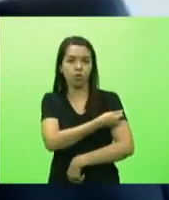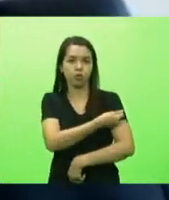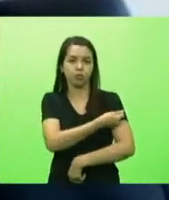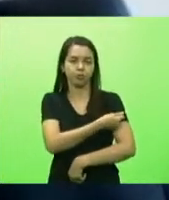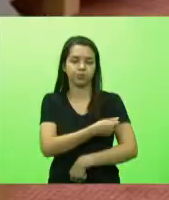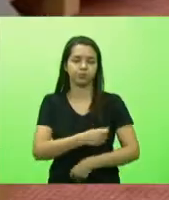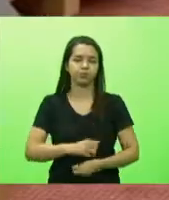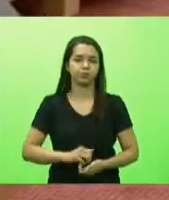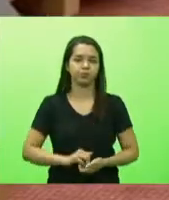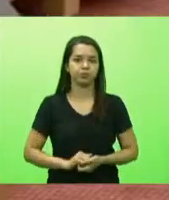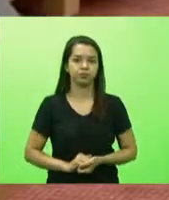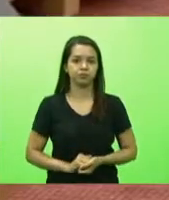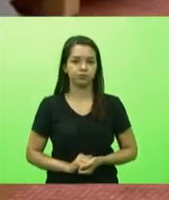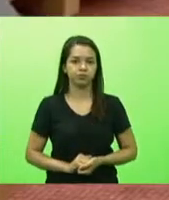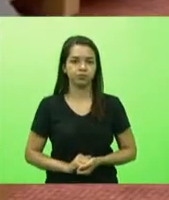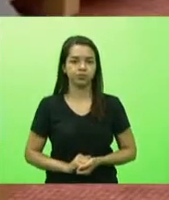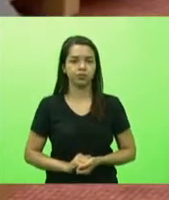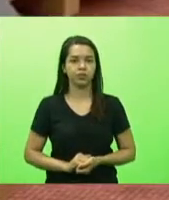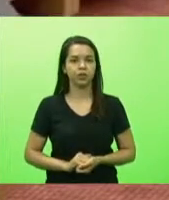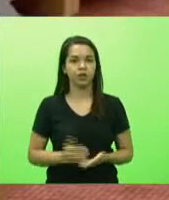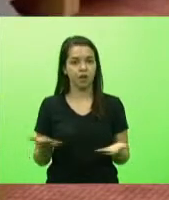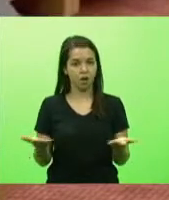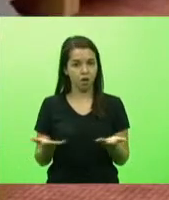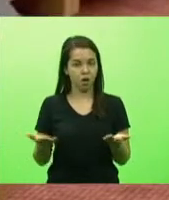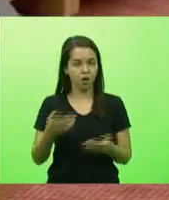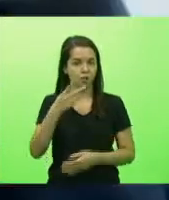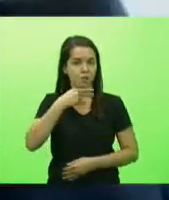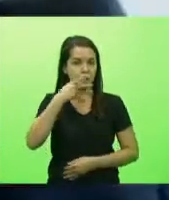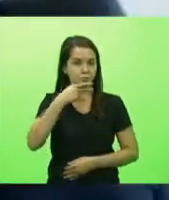Obrigado secretário com a palavra o deputado Kennedy Nunes